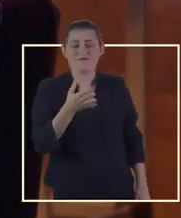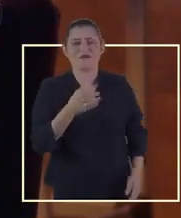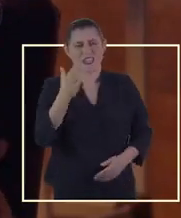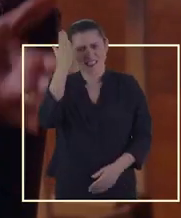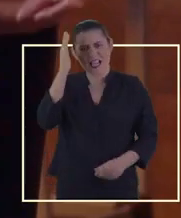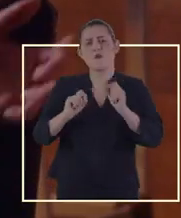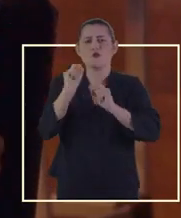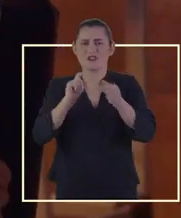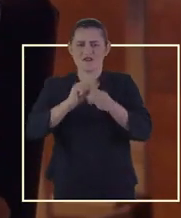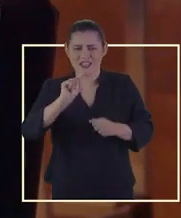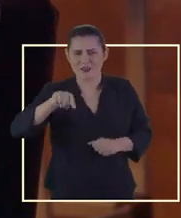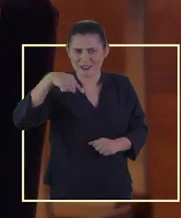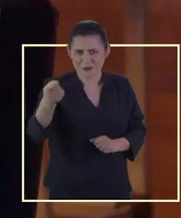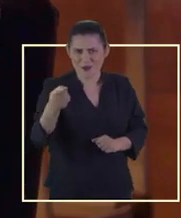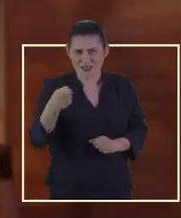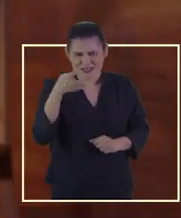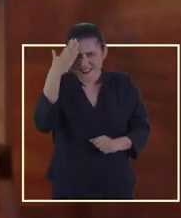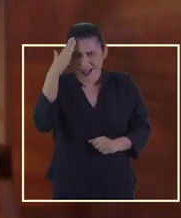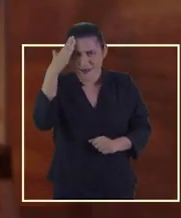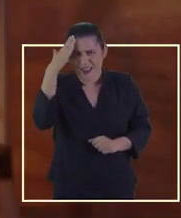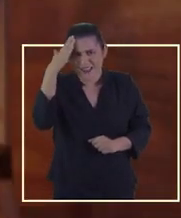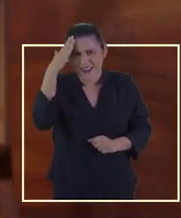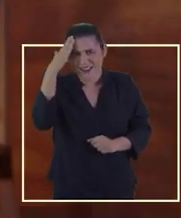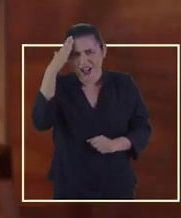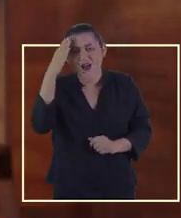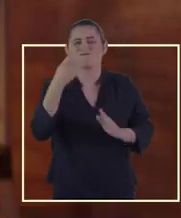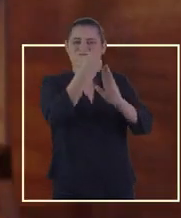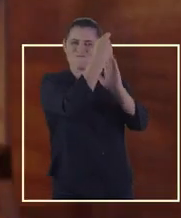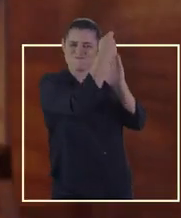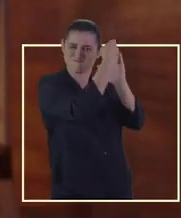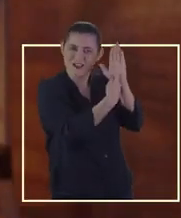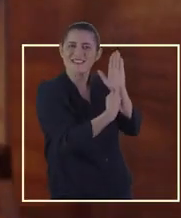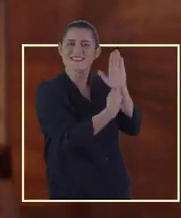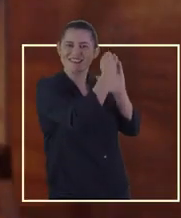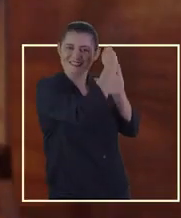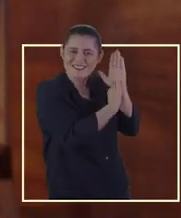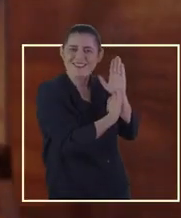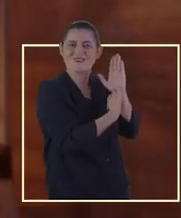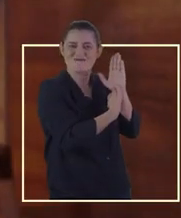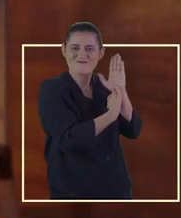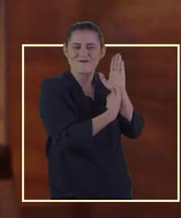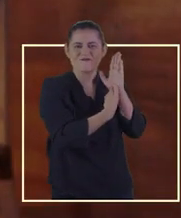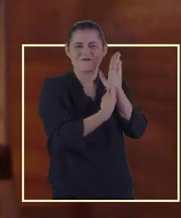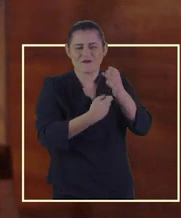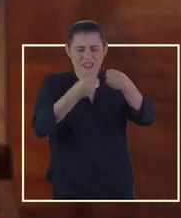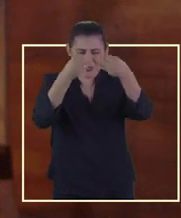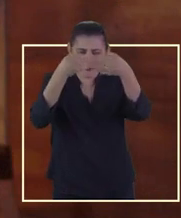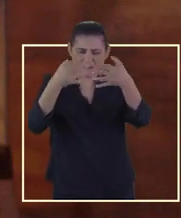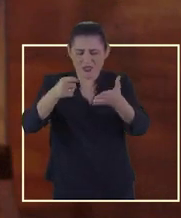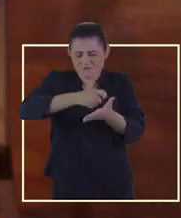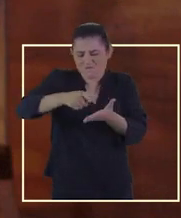Bernardo. Aí sabe o que eles fizeram depois? Você sabe? Eles fizeram redação. Eles